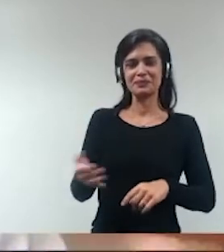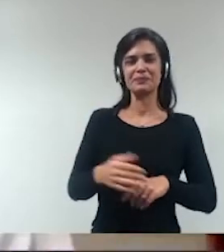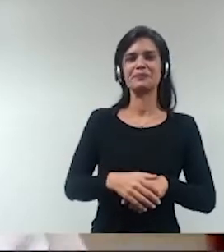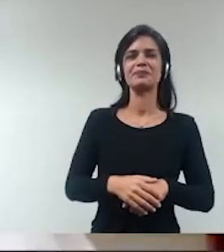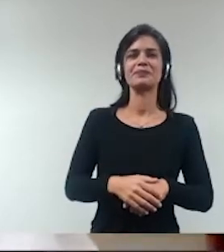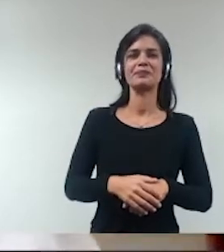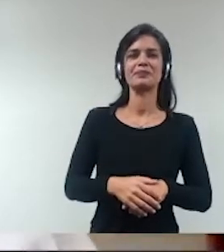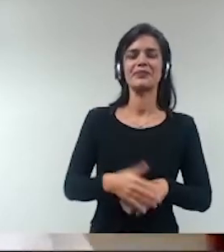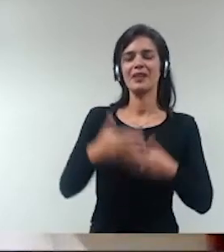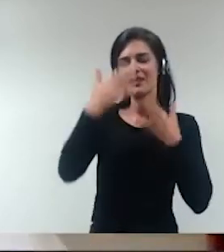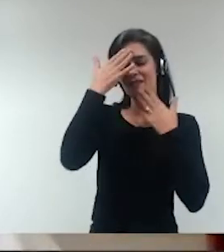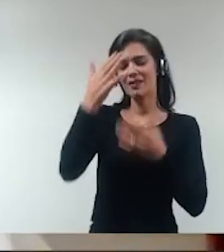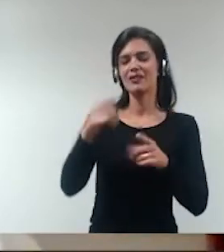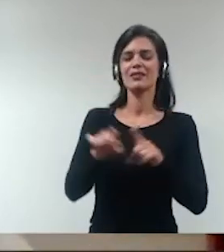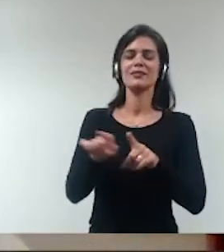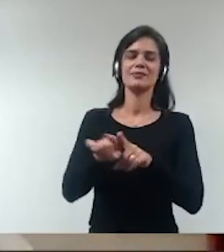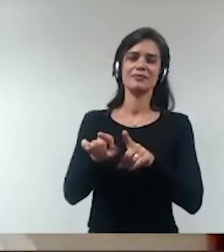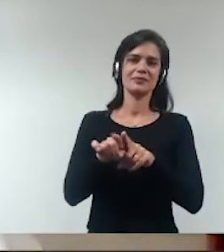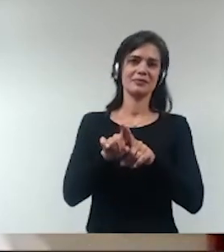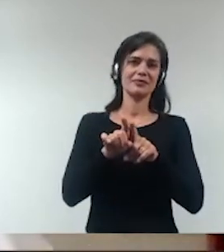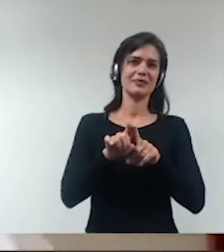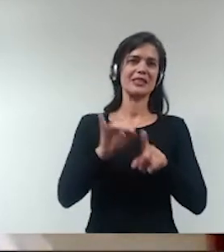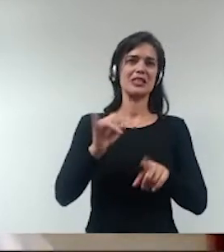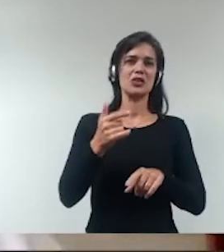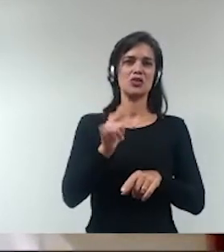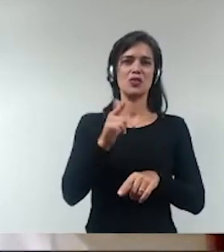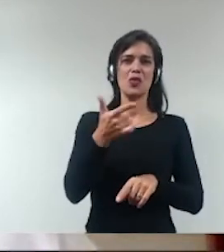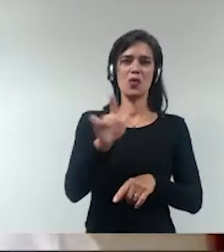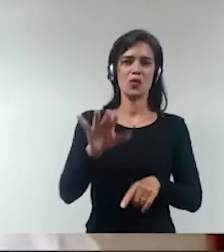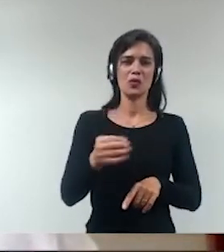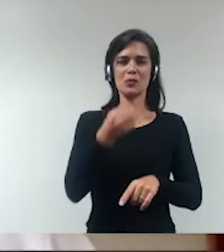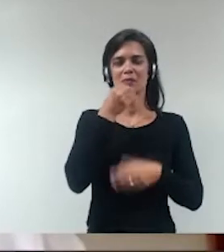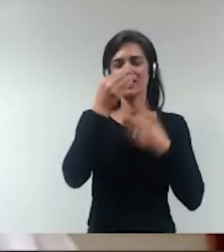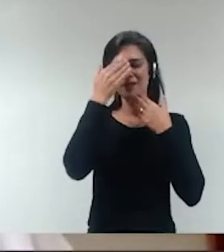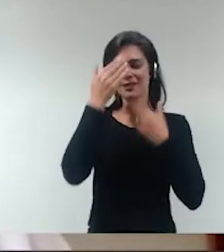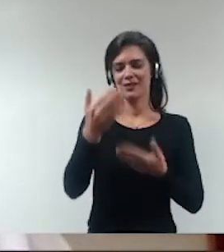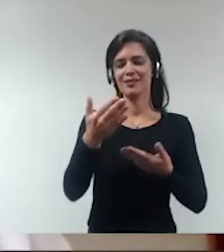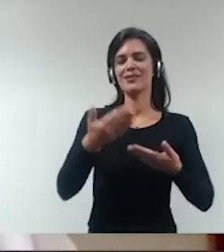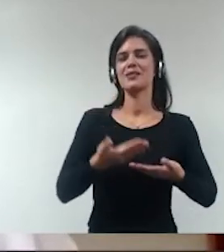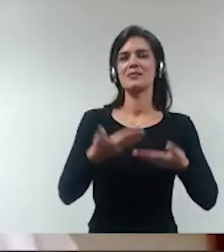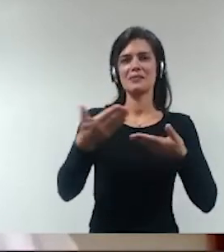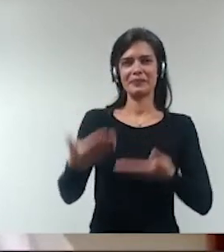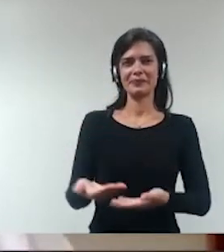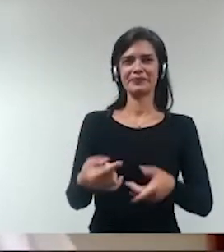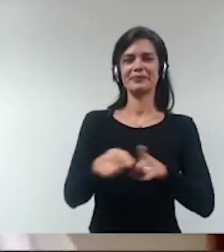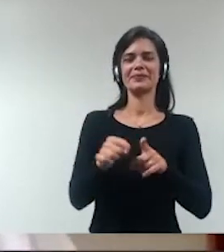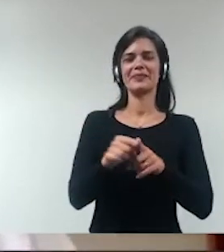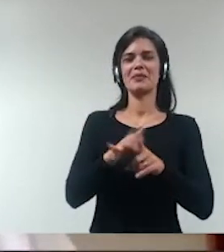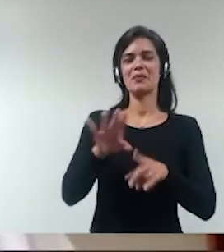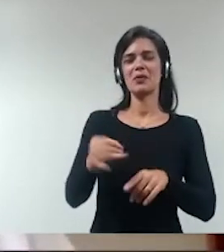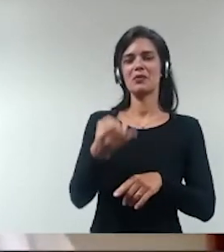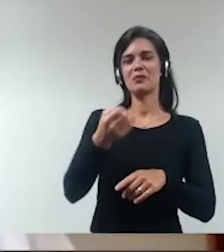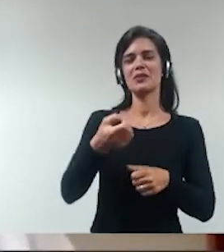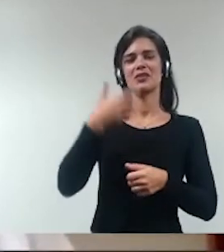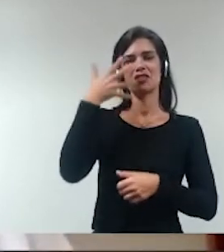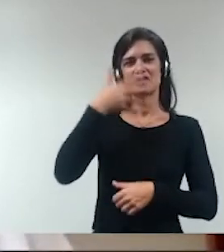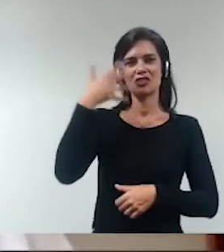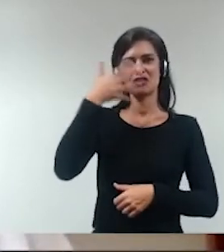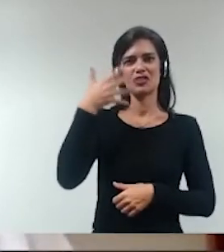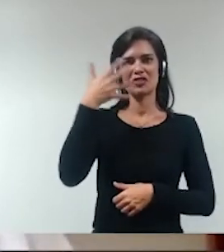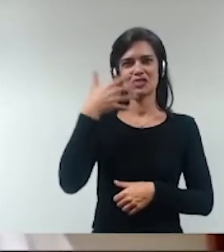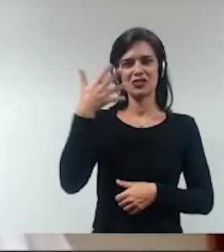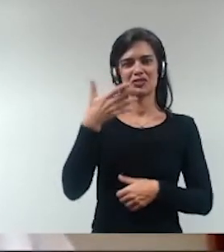e aí já agradecendo se não tiver outra oportunidade pelo convite e pela oportunidade de falar para o